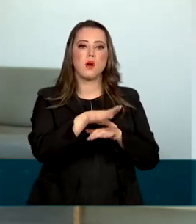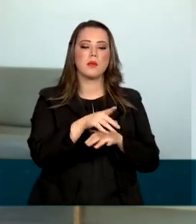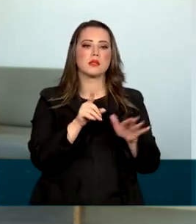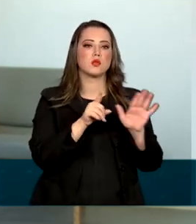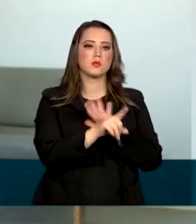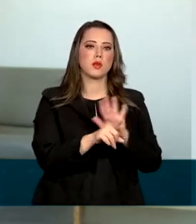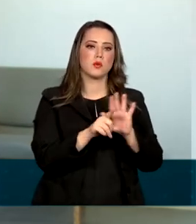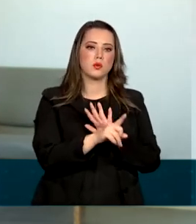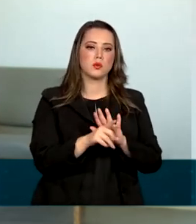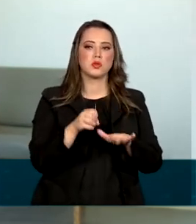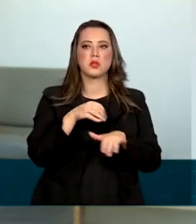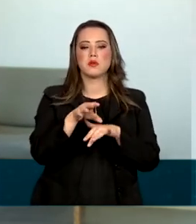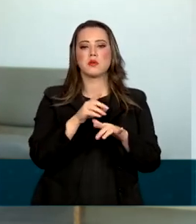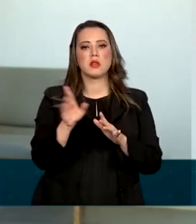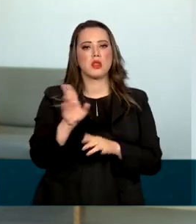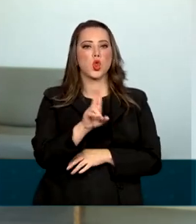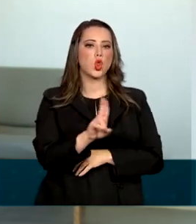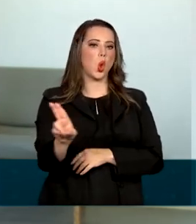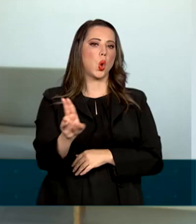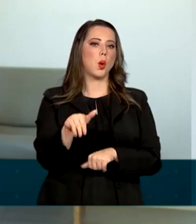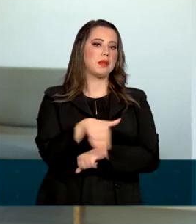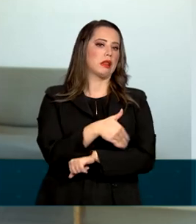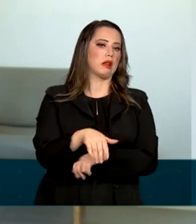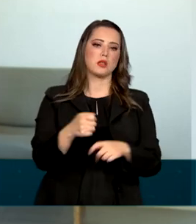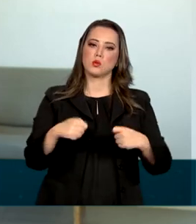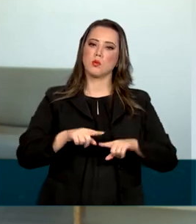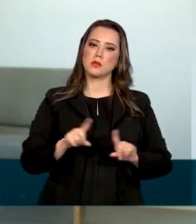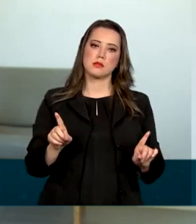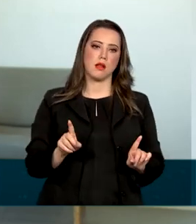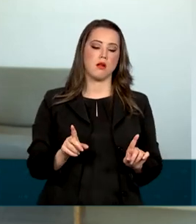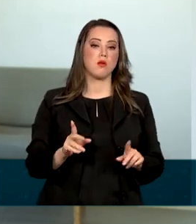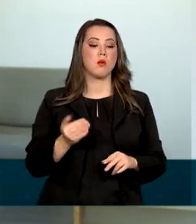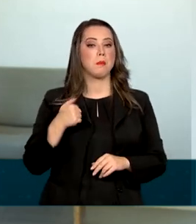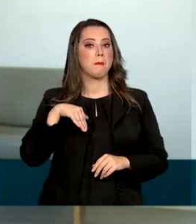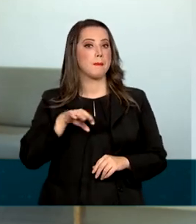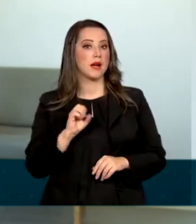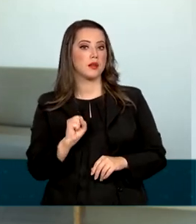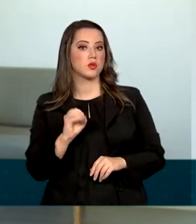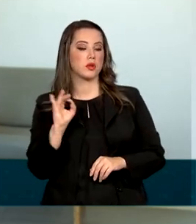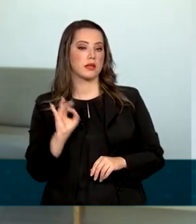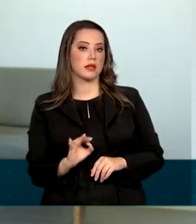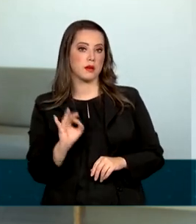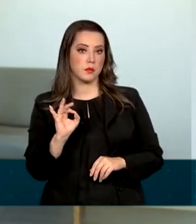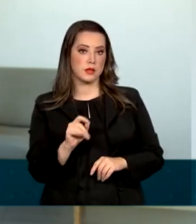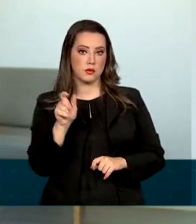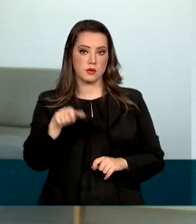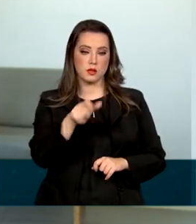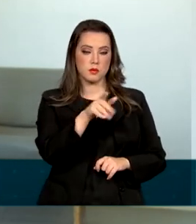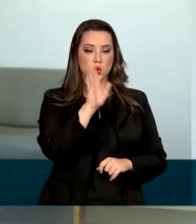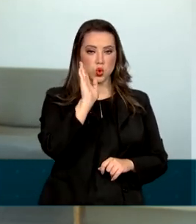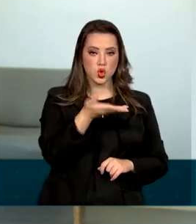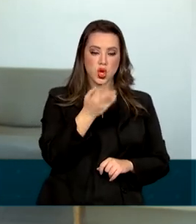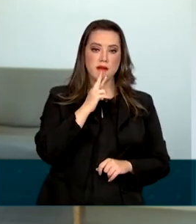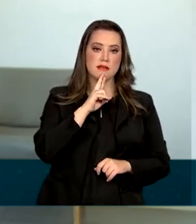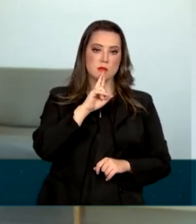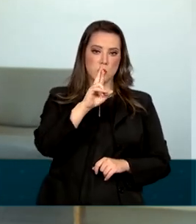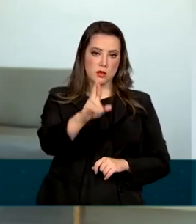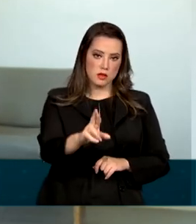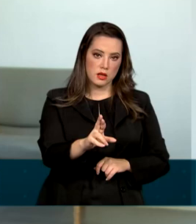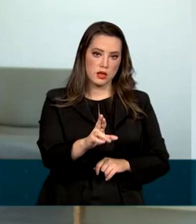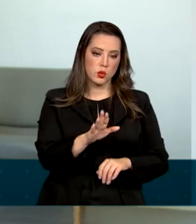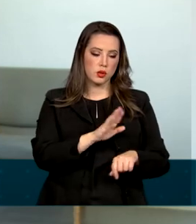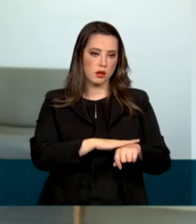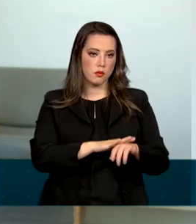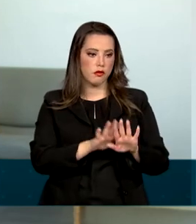solicitante, nem nome, endereço, enfim. Então, com mais de 80% da população recenseada, a etapa final de coleta